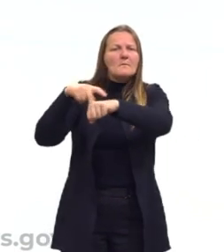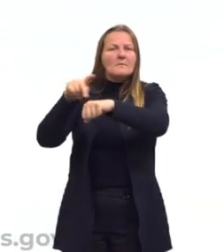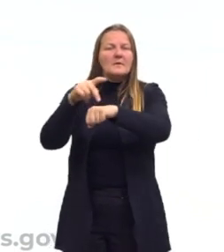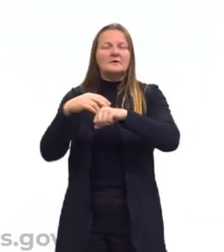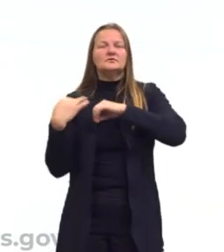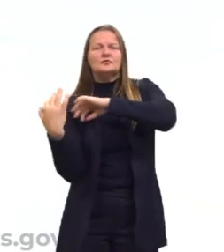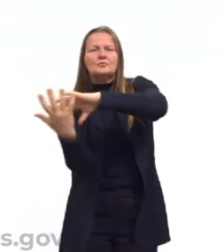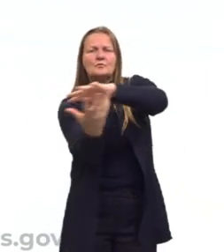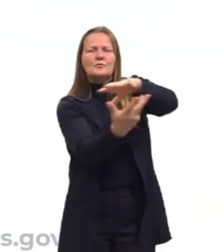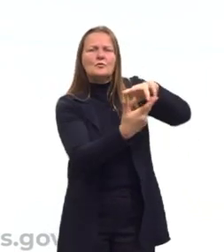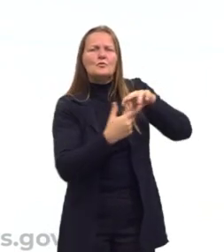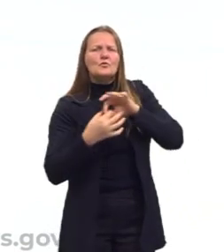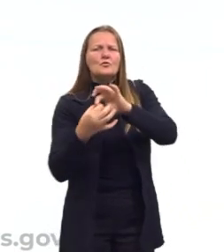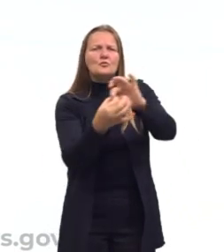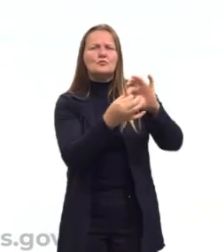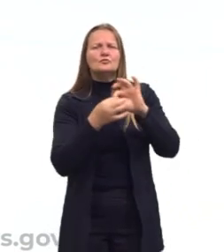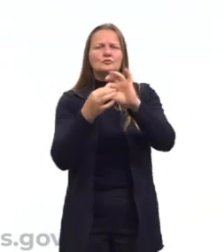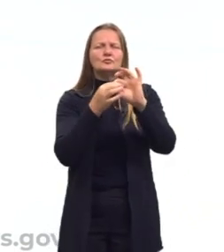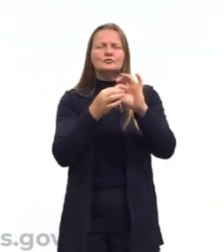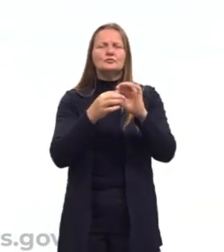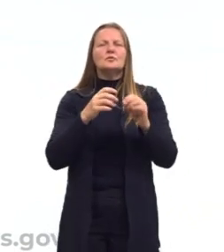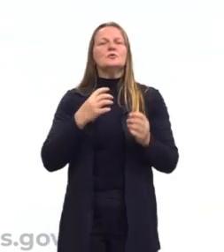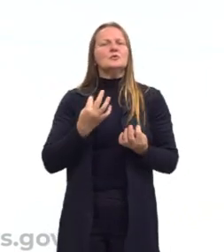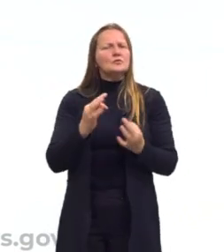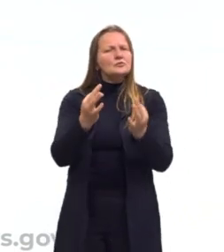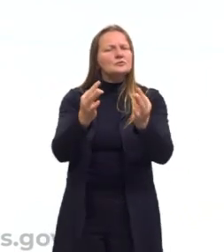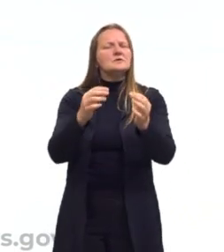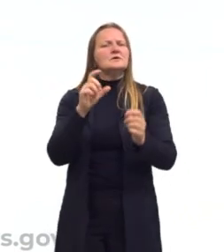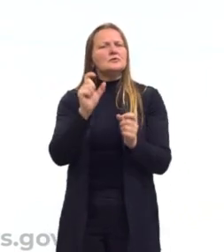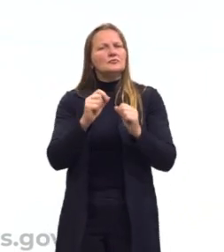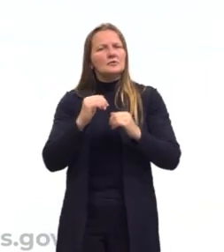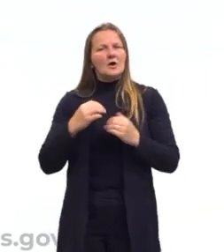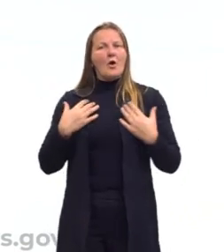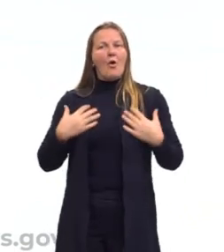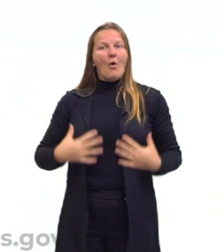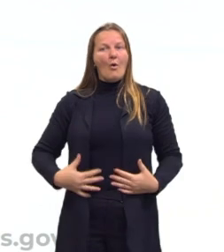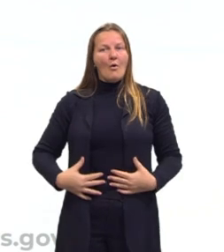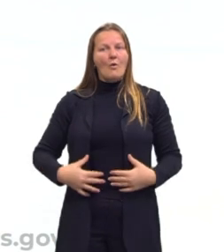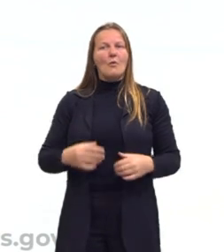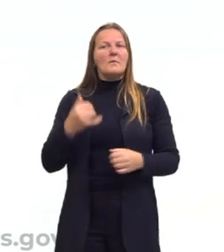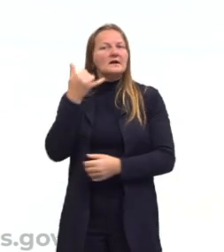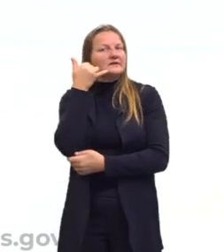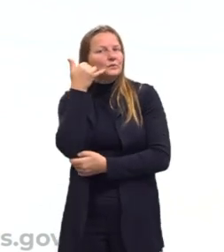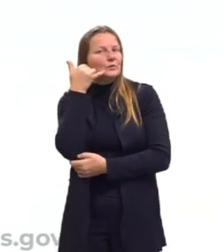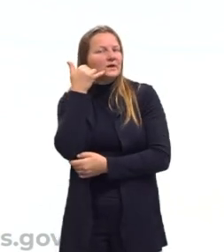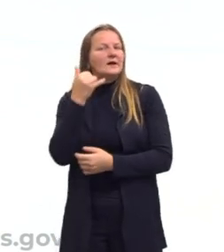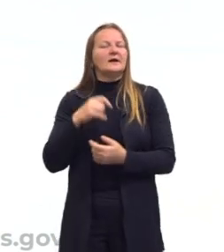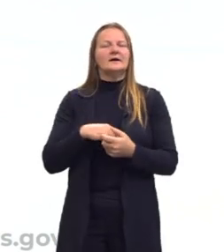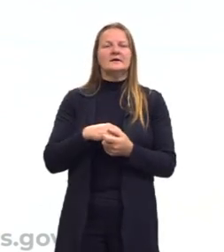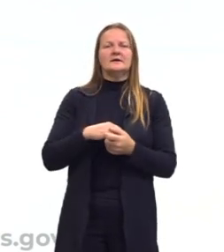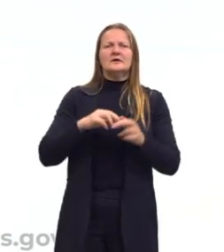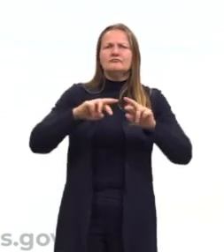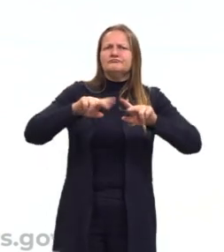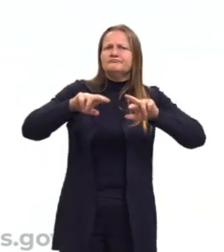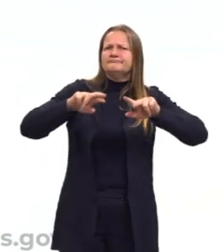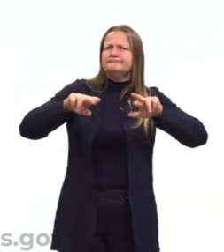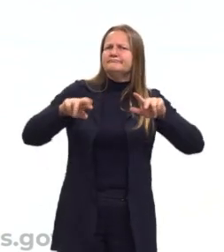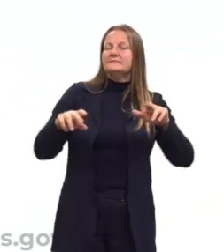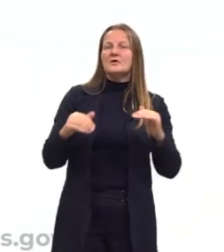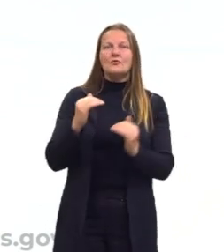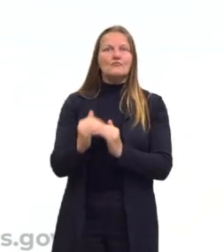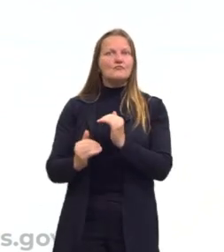nos trouxe muitos avanços técnicos. Nós usamos nossas roupas, nossos celulares, nossos fones, enfim,